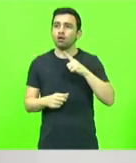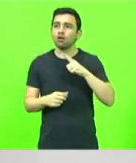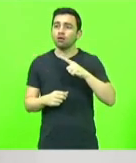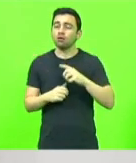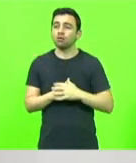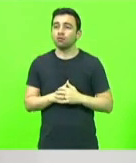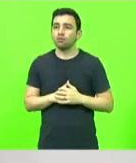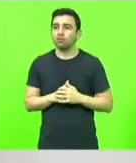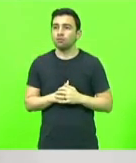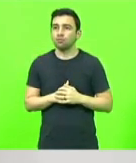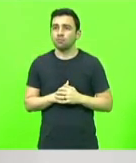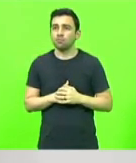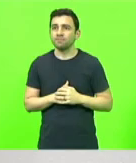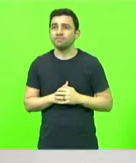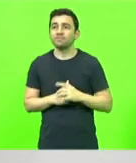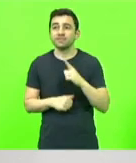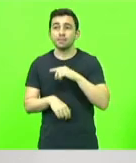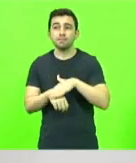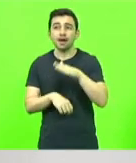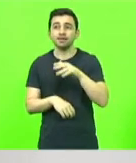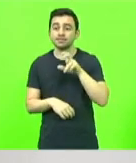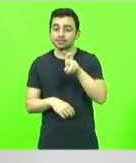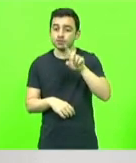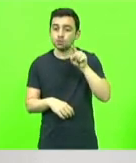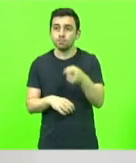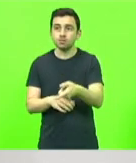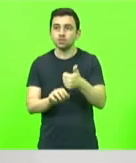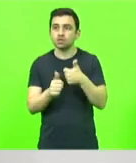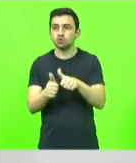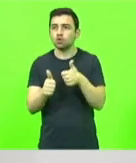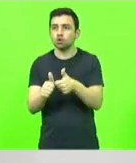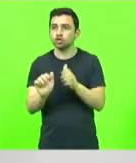Já tem mais de 5 mil seguidores.